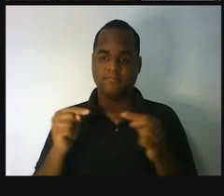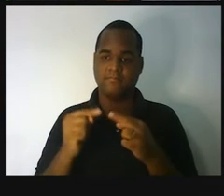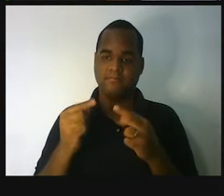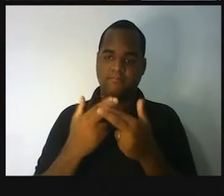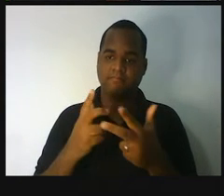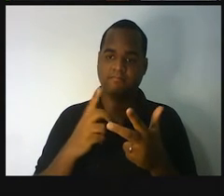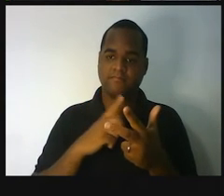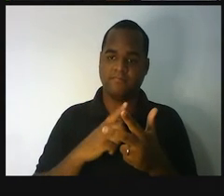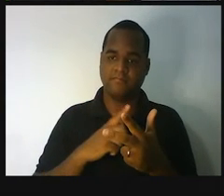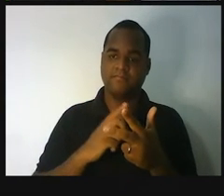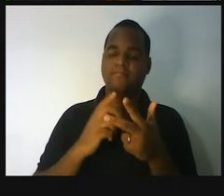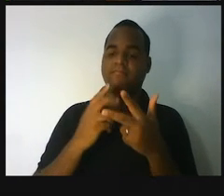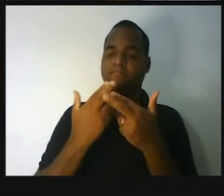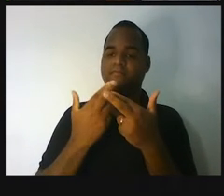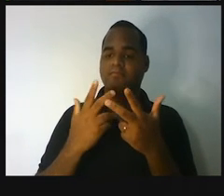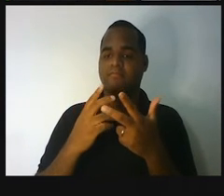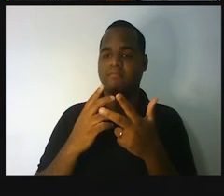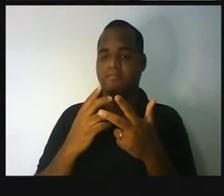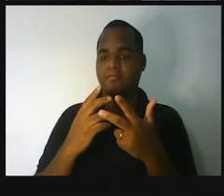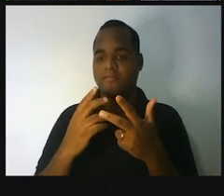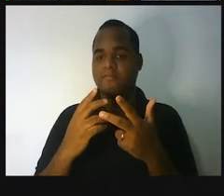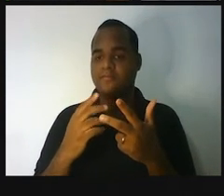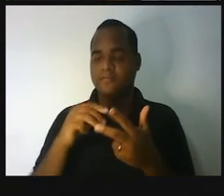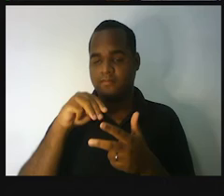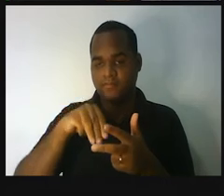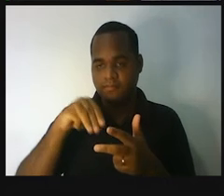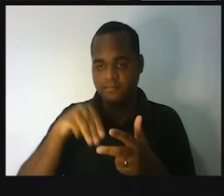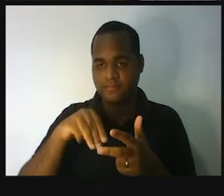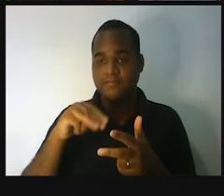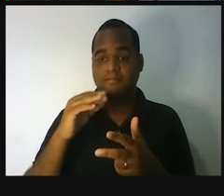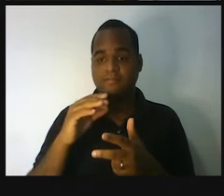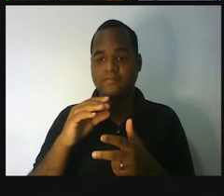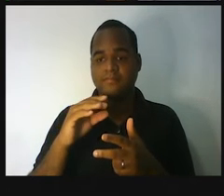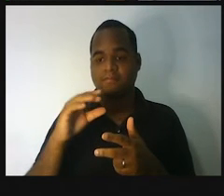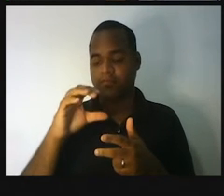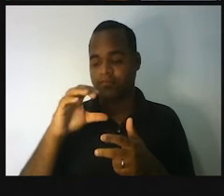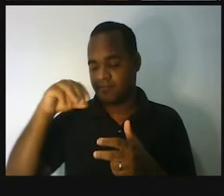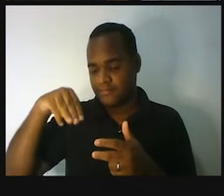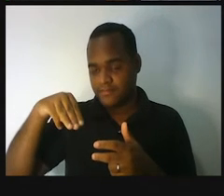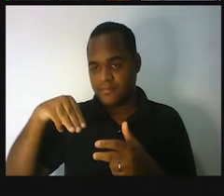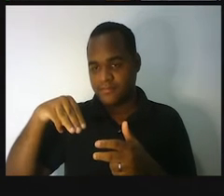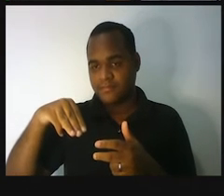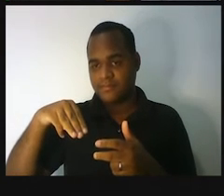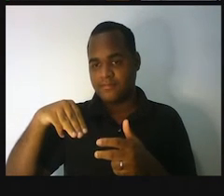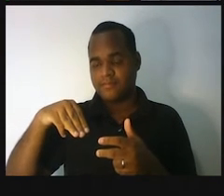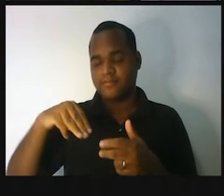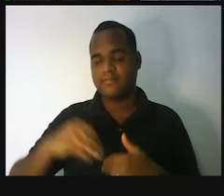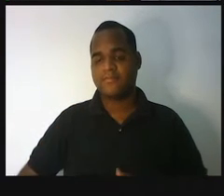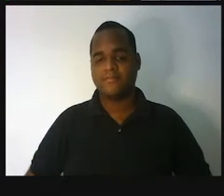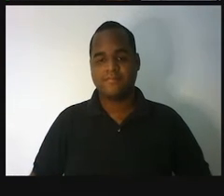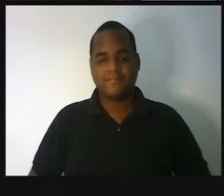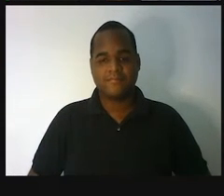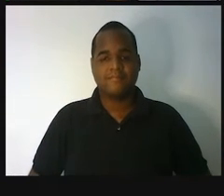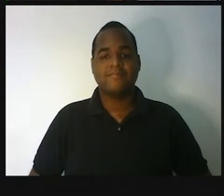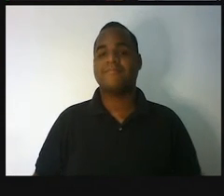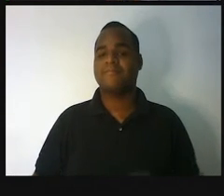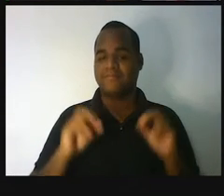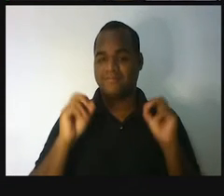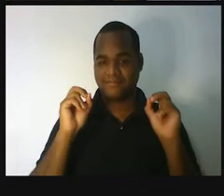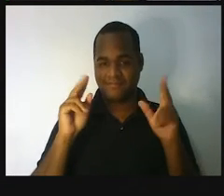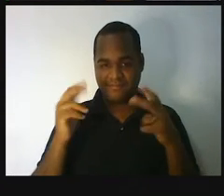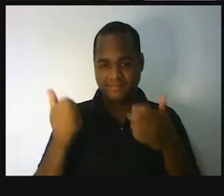centímetros. Centímetro. Ó, dois metros é o mesmo que duzentos centímetros. Tá bom?